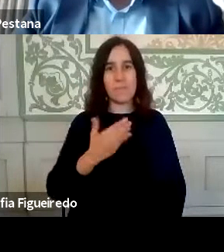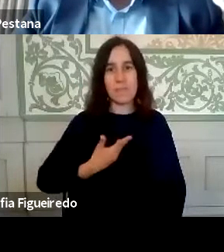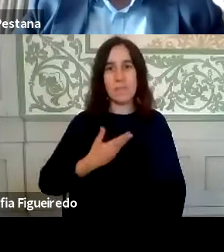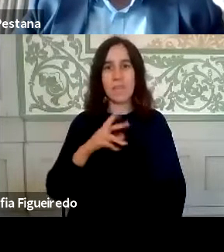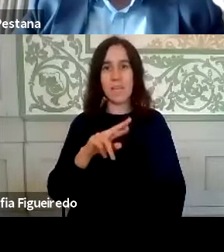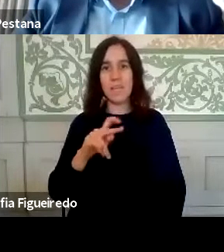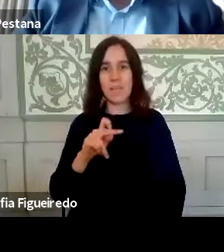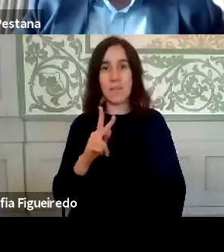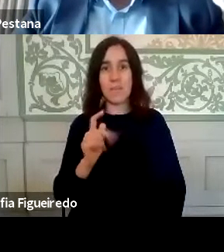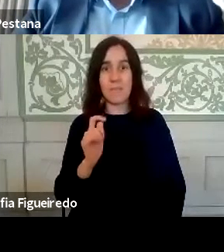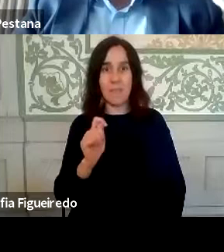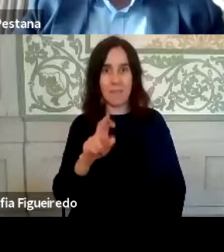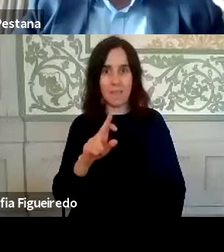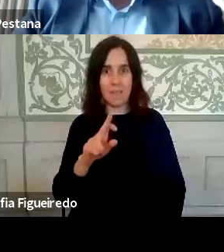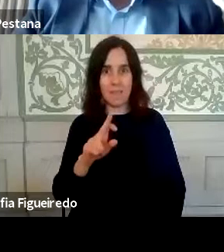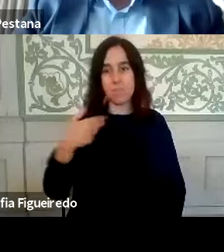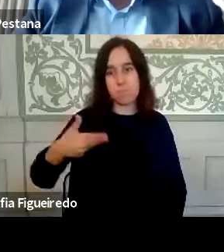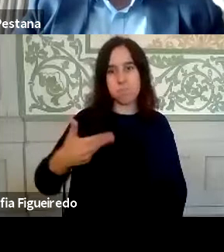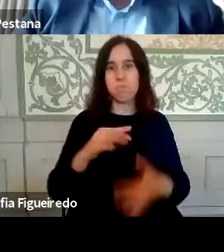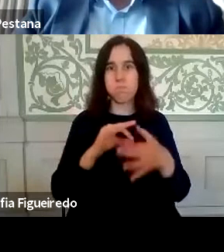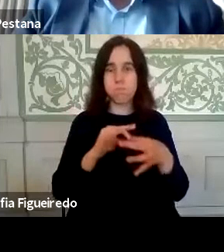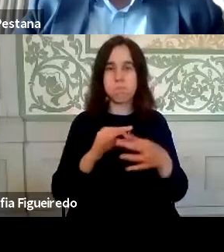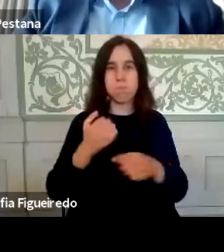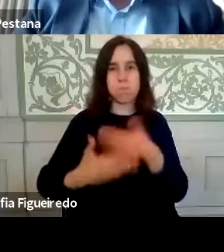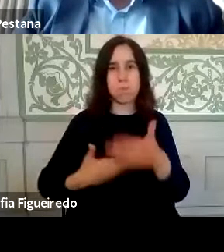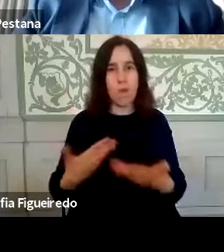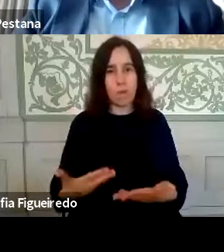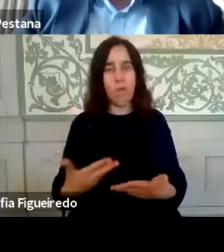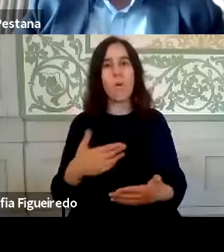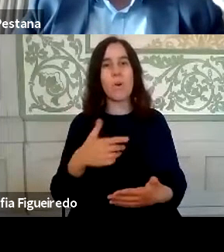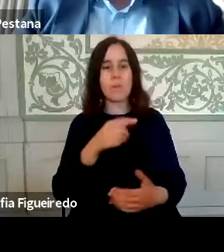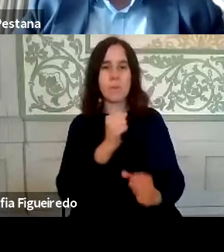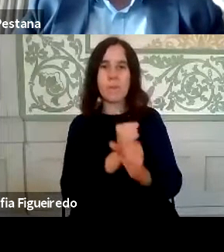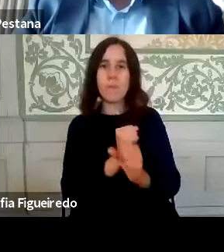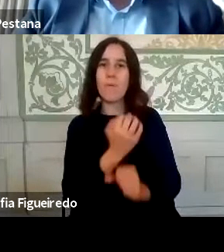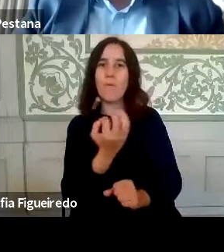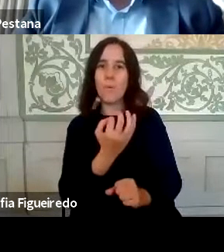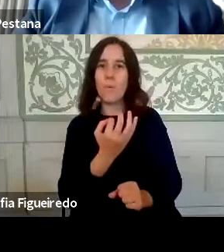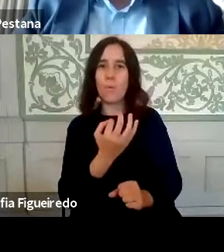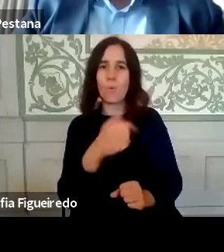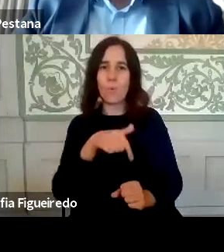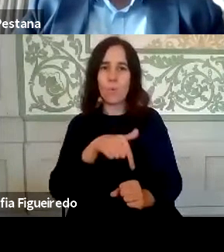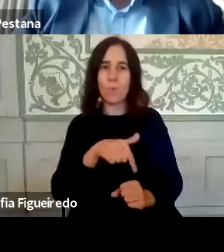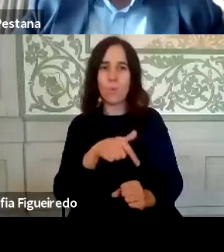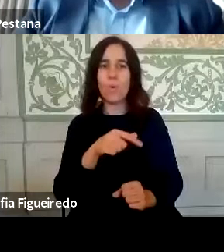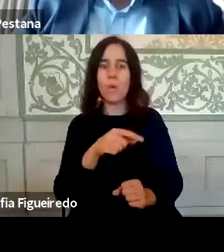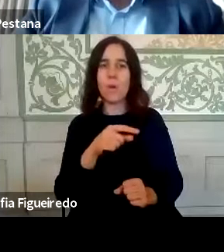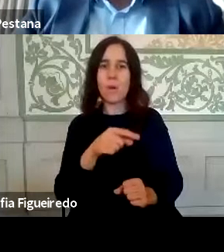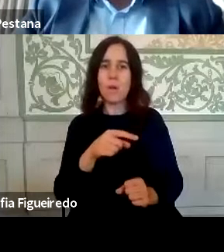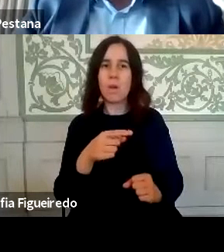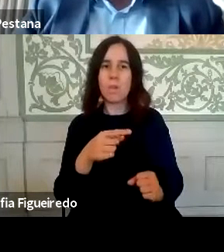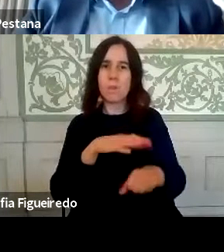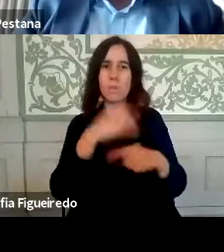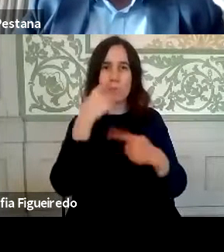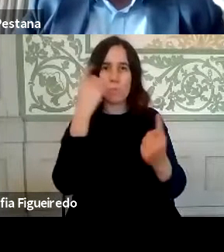trabalho colaborativo, mesmo a nível, agora, do trabalho que foi feito aqui neste trabalho colaborativo entre todos os, à administração